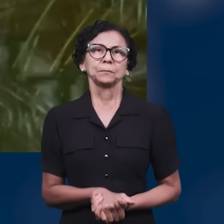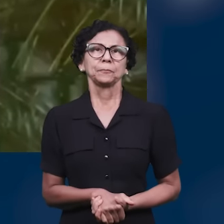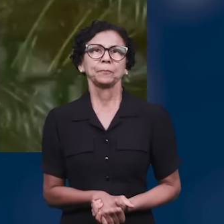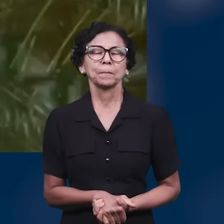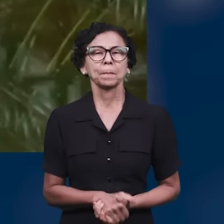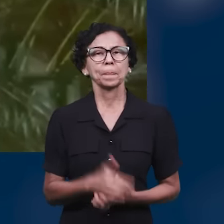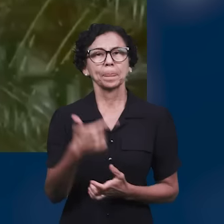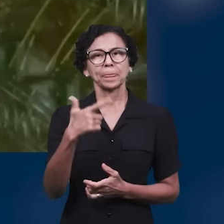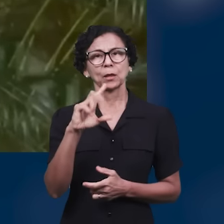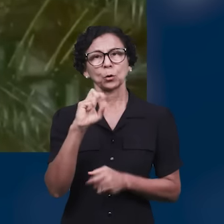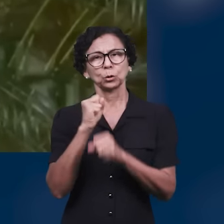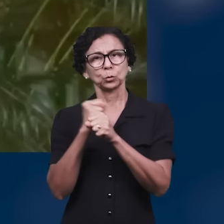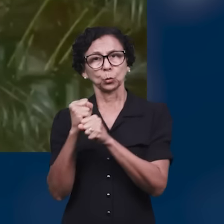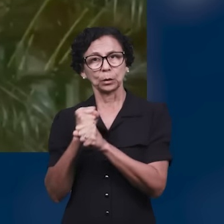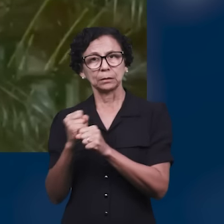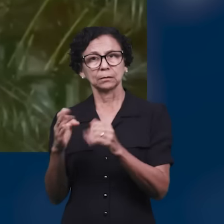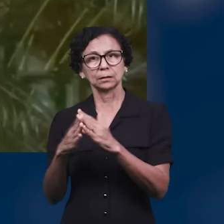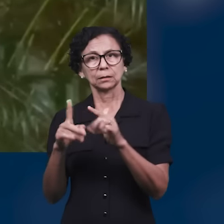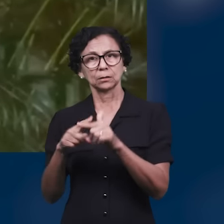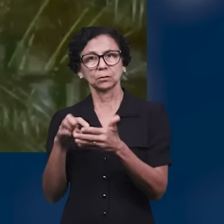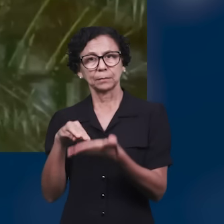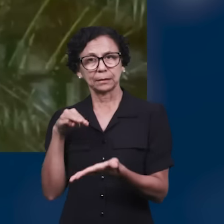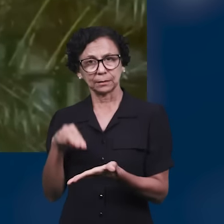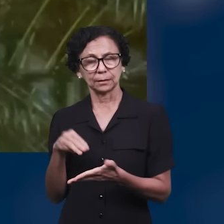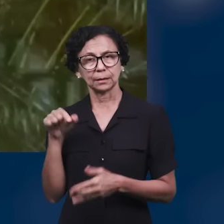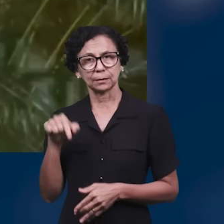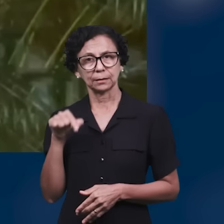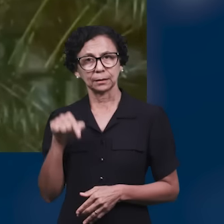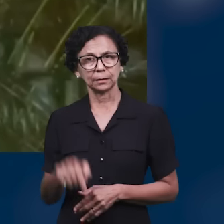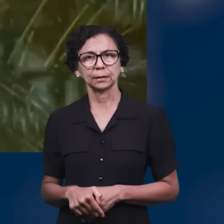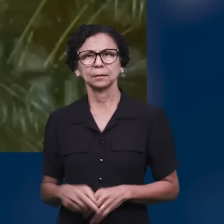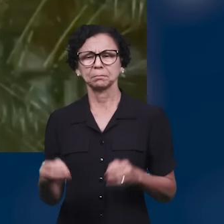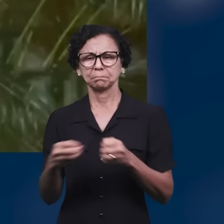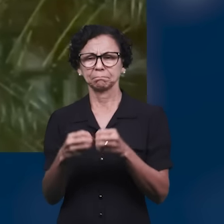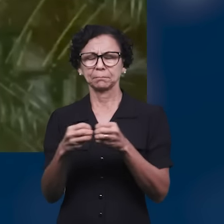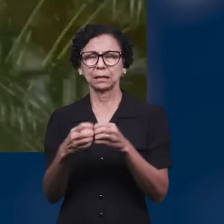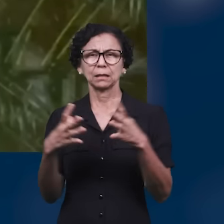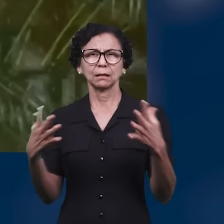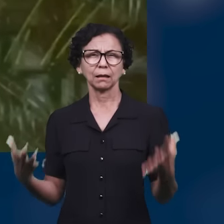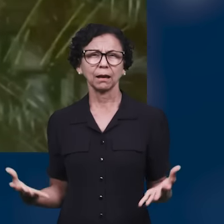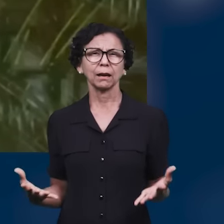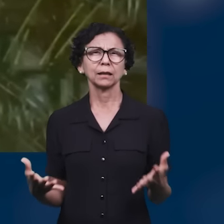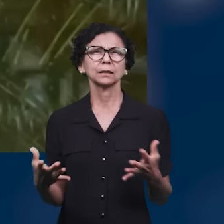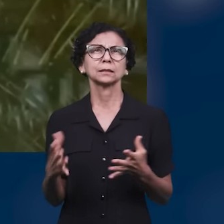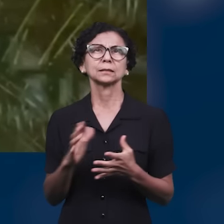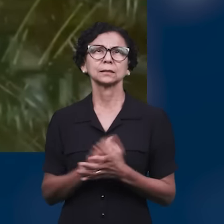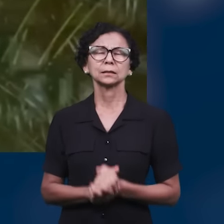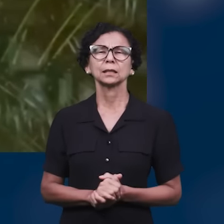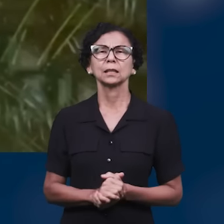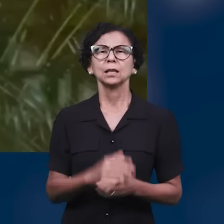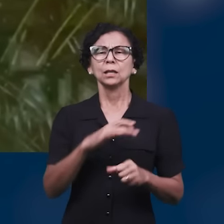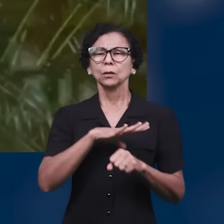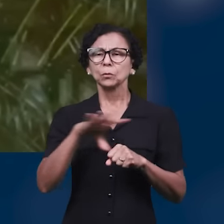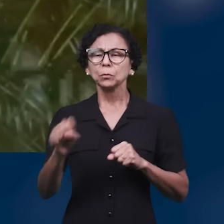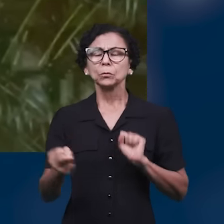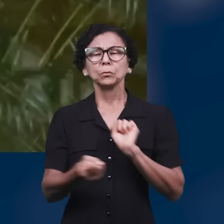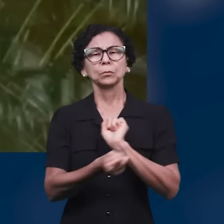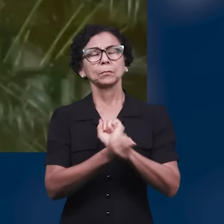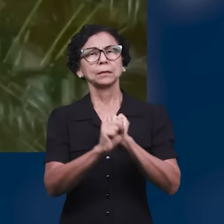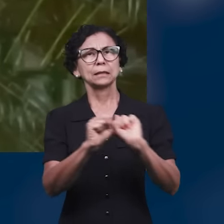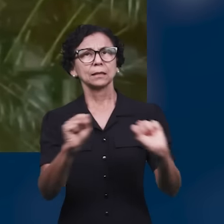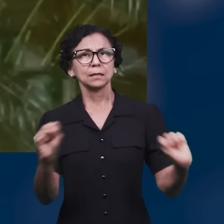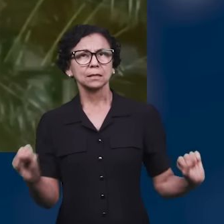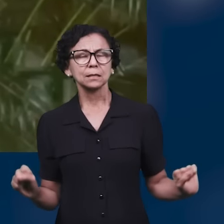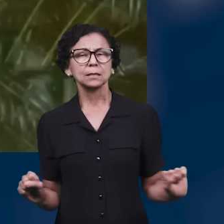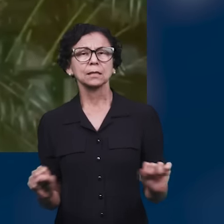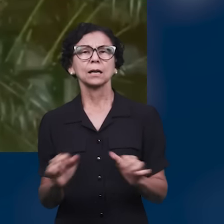todos esses 28 anos, e pude contemplar grandes maravilhosos do Senhor neste lugar, grandes versos de curas, de libertação, quantas vidas